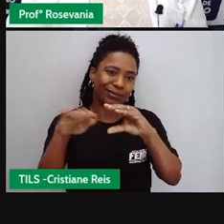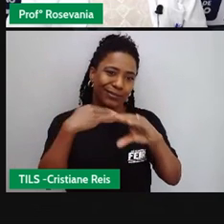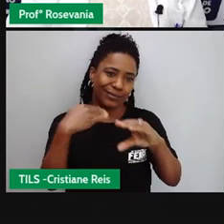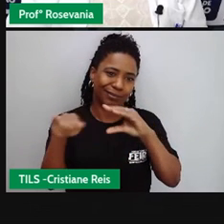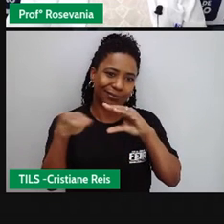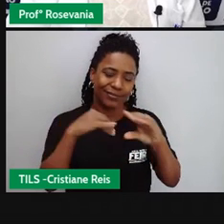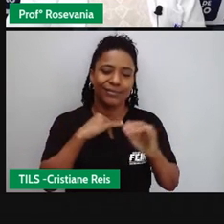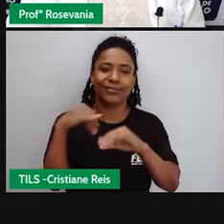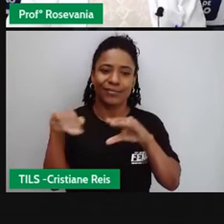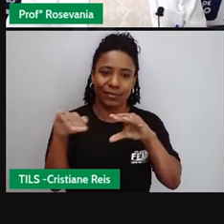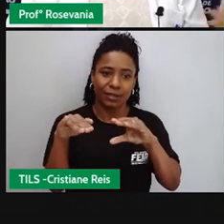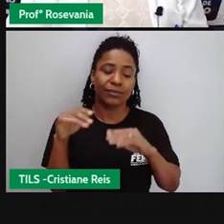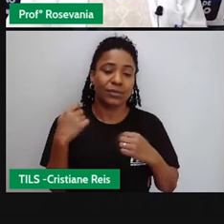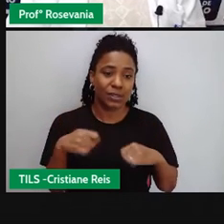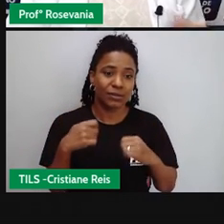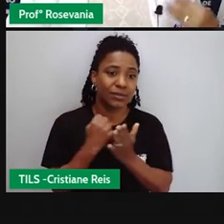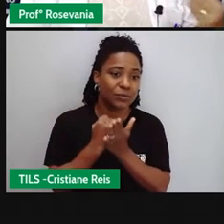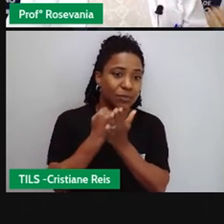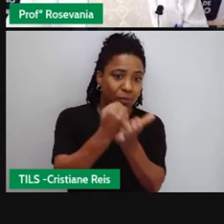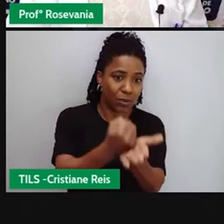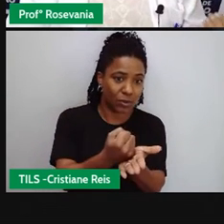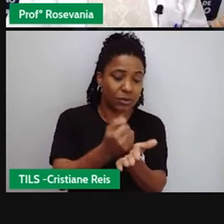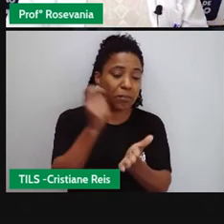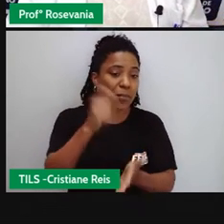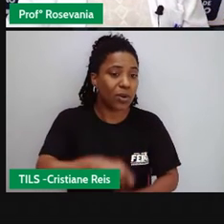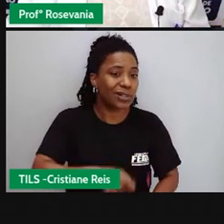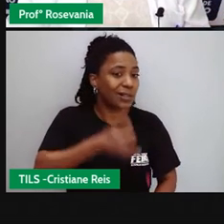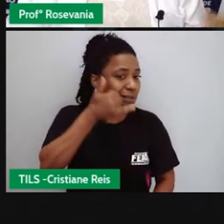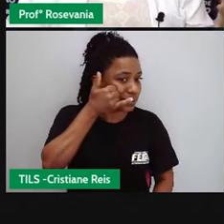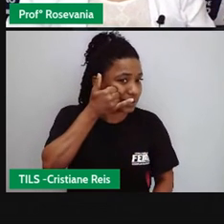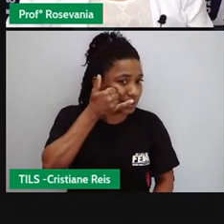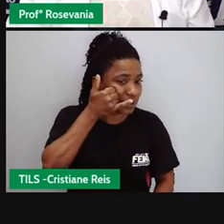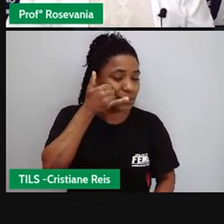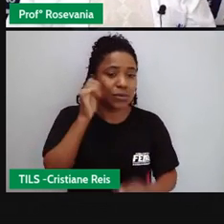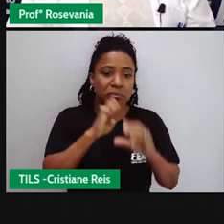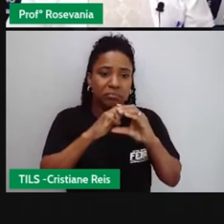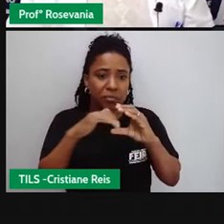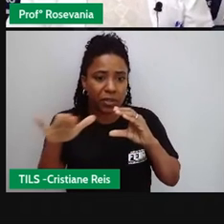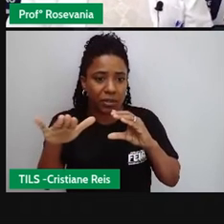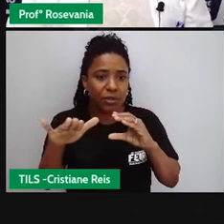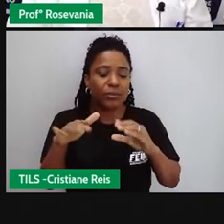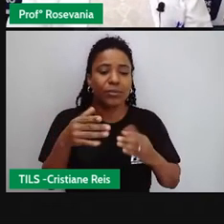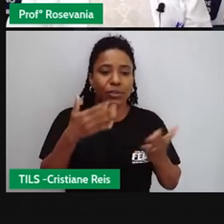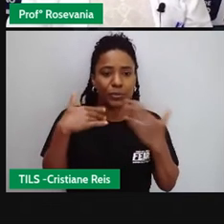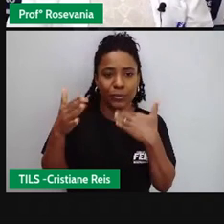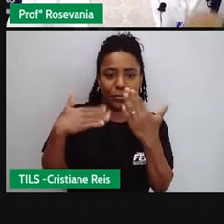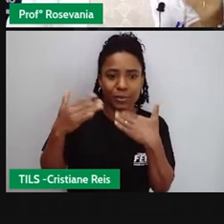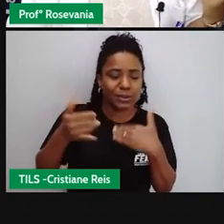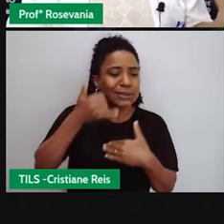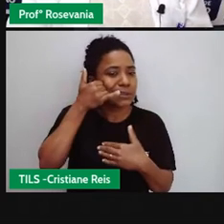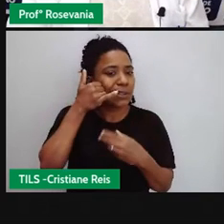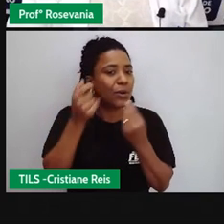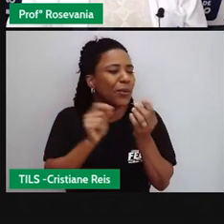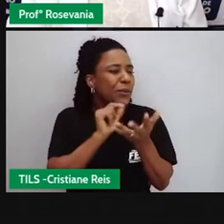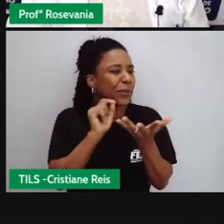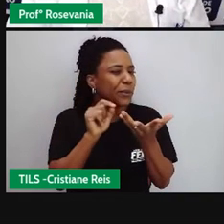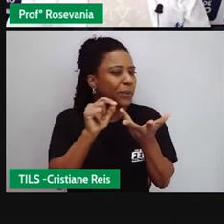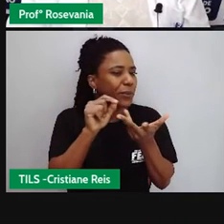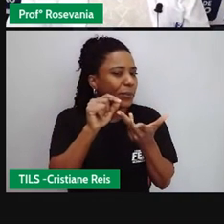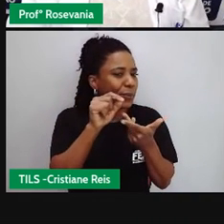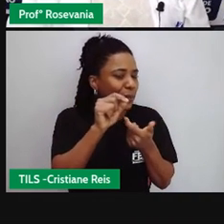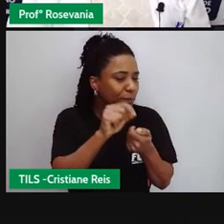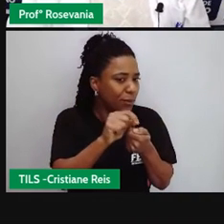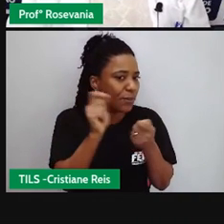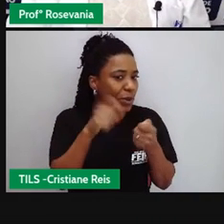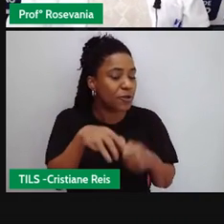O suporte do usuário, ele tem um saque que você pode falar abertamente ali com a pessoa sobre o produto, você tem acesso a poder